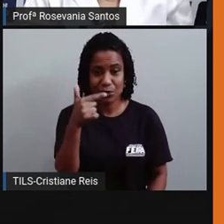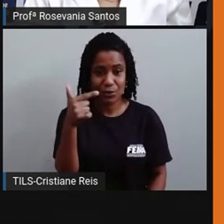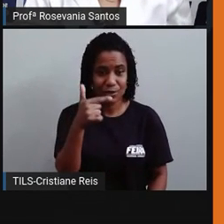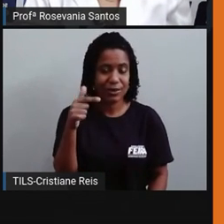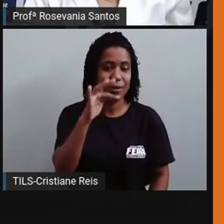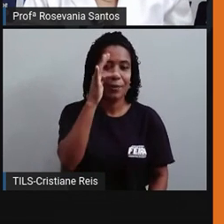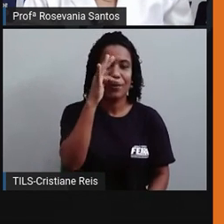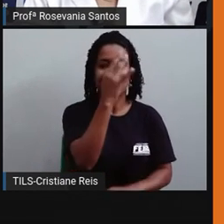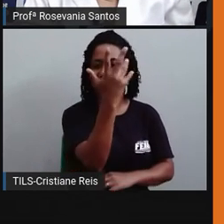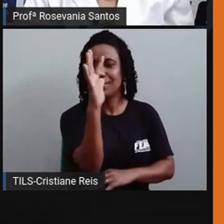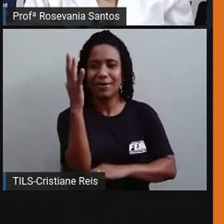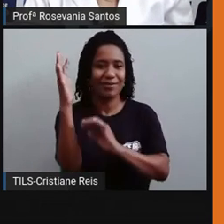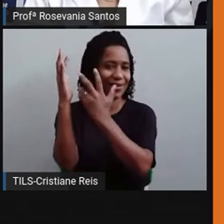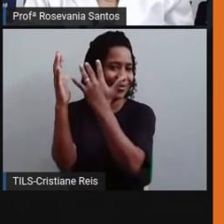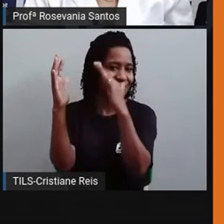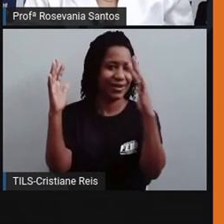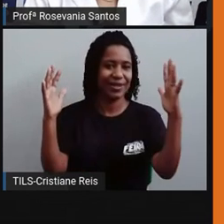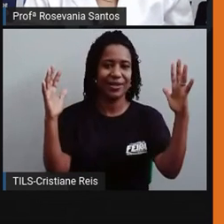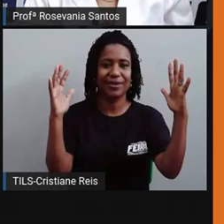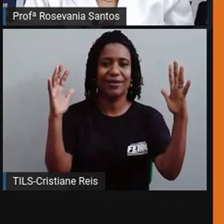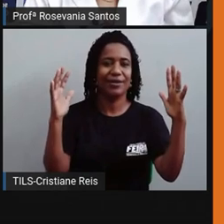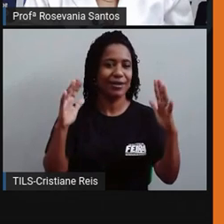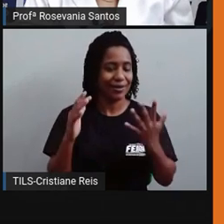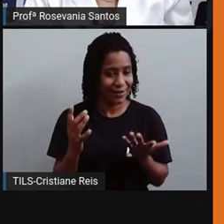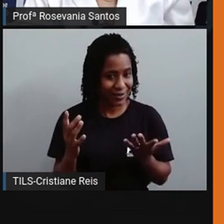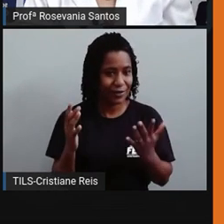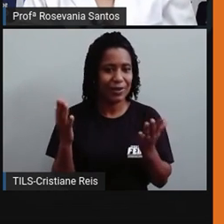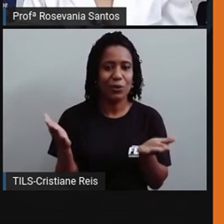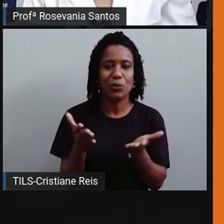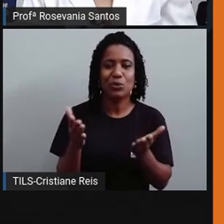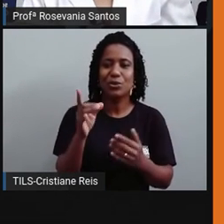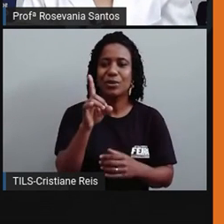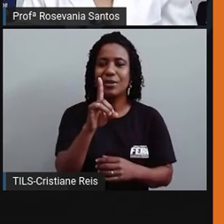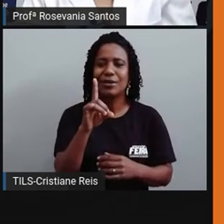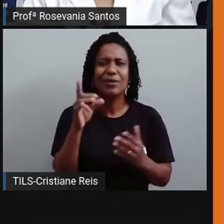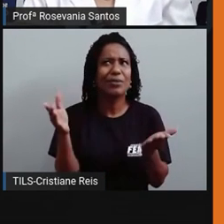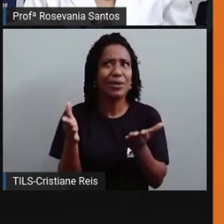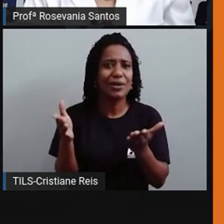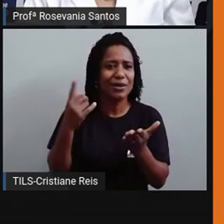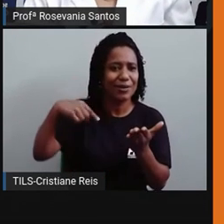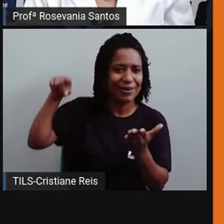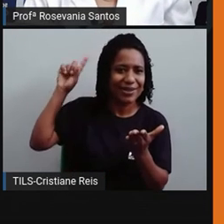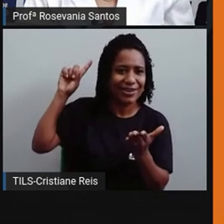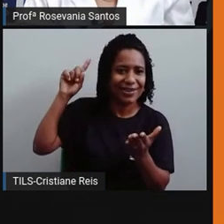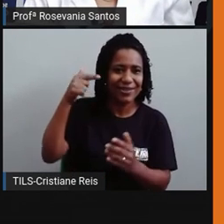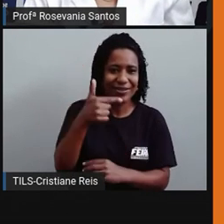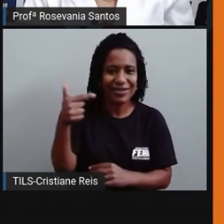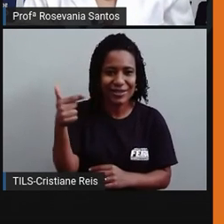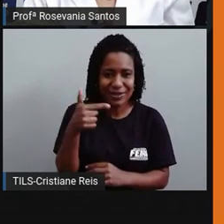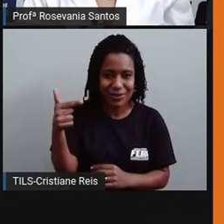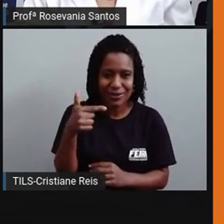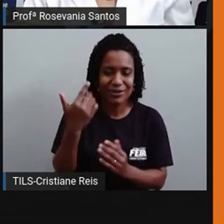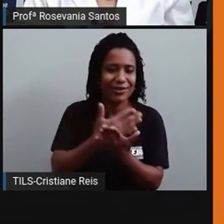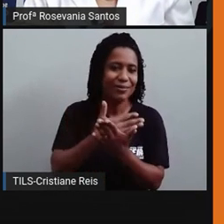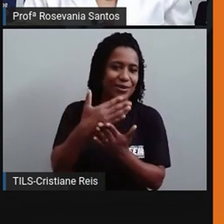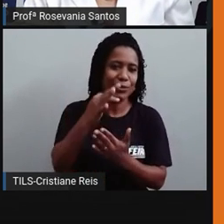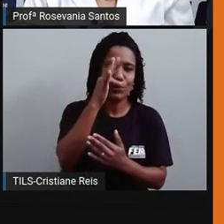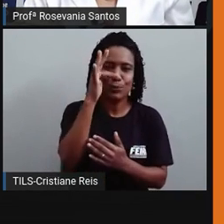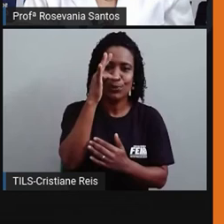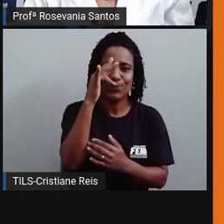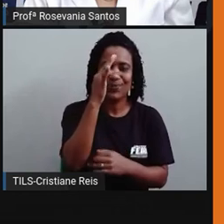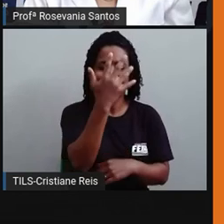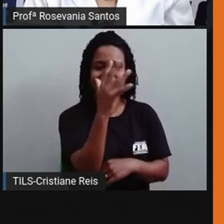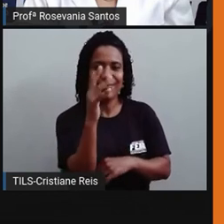ocorrem, né, no dia 23, mas esse ano ocorreu no dia 22. A gente continua no processo. Aqui no